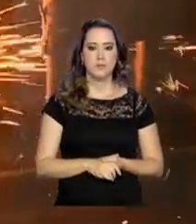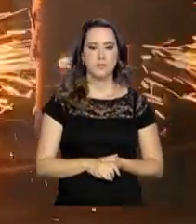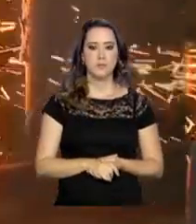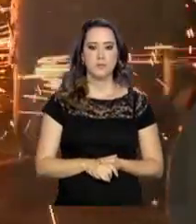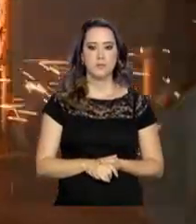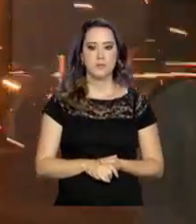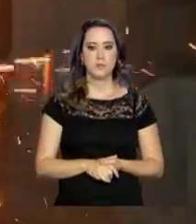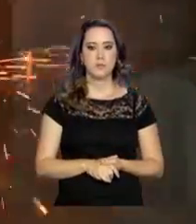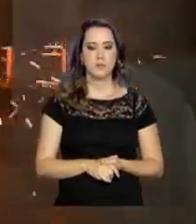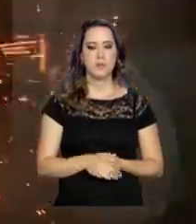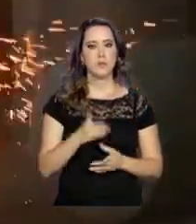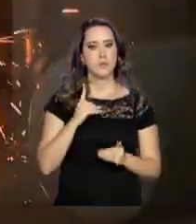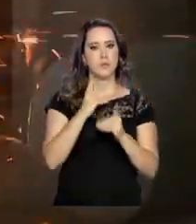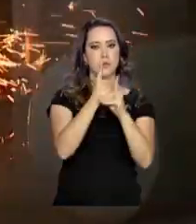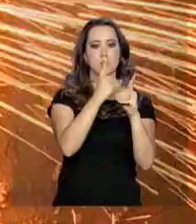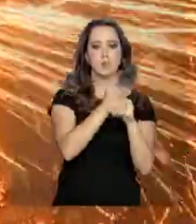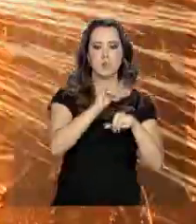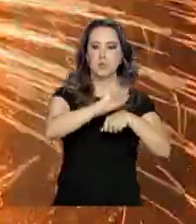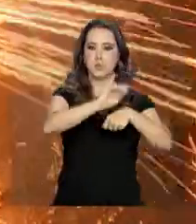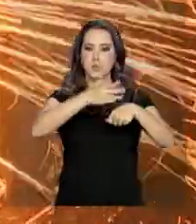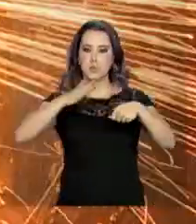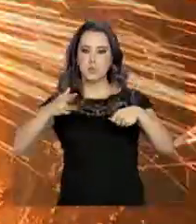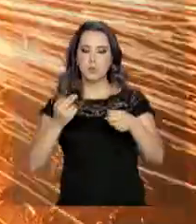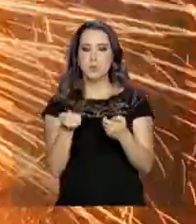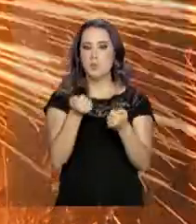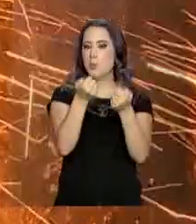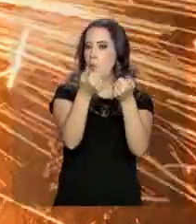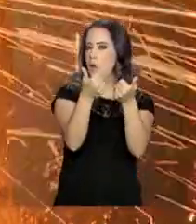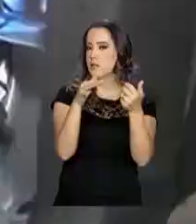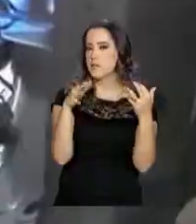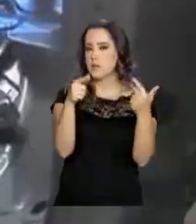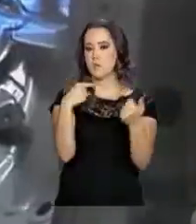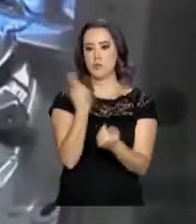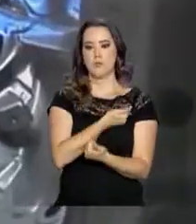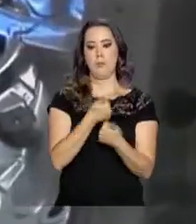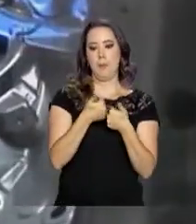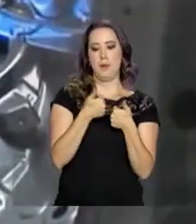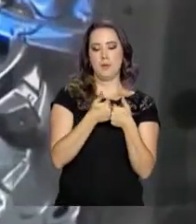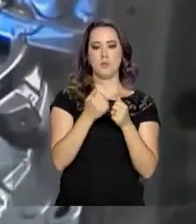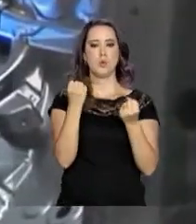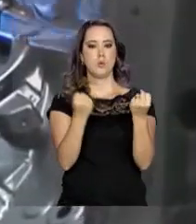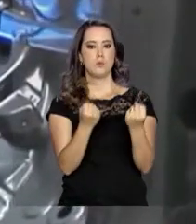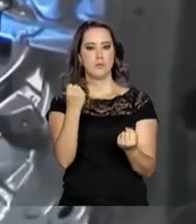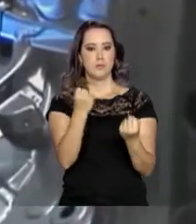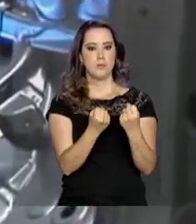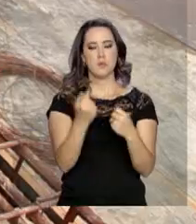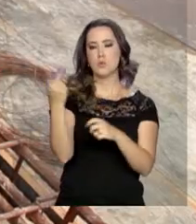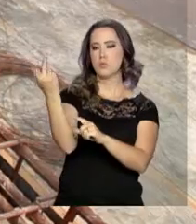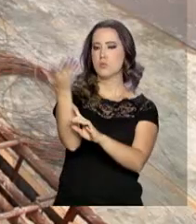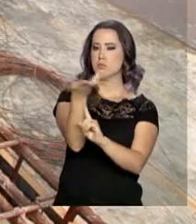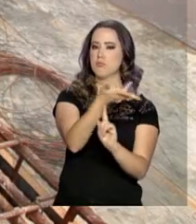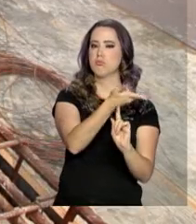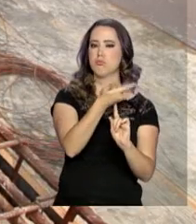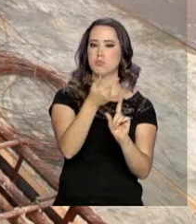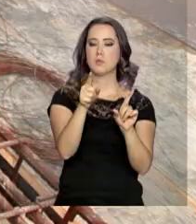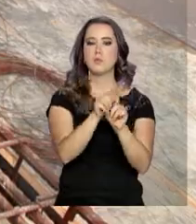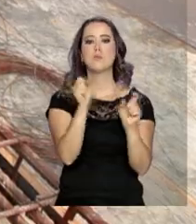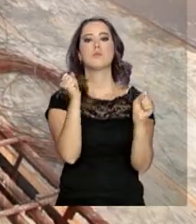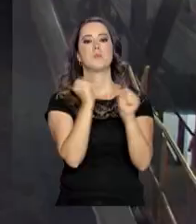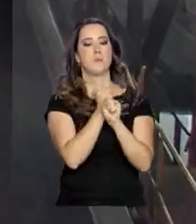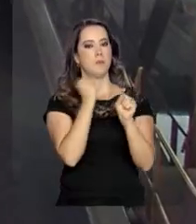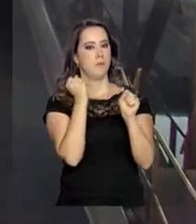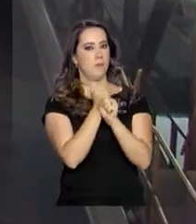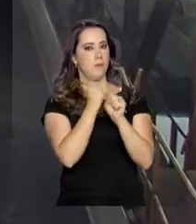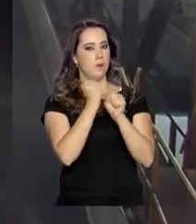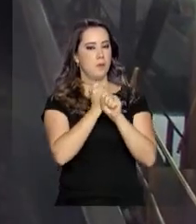Não é difícil de achar. O aço está presente em quase tudo o que nos cerca. Nos carros, em esculturas e nas construções.